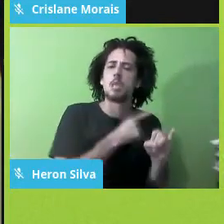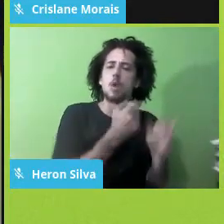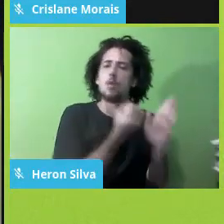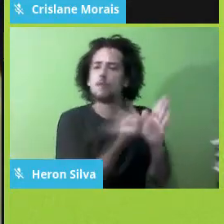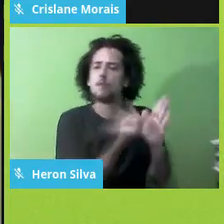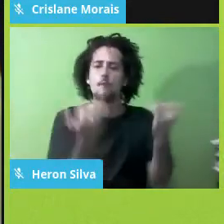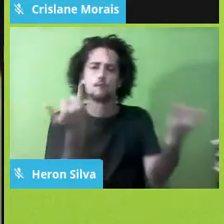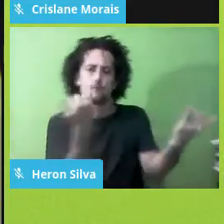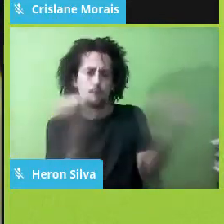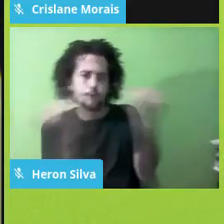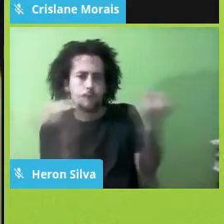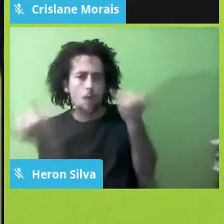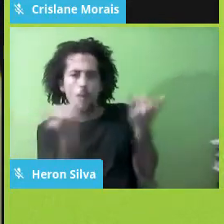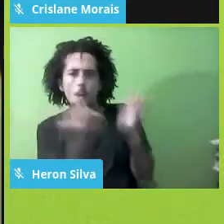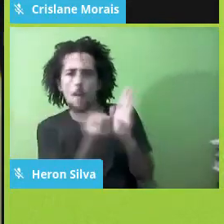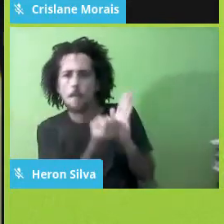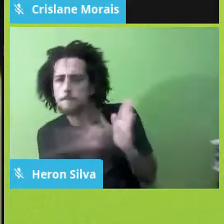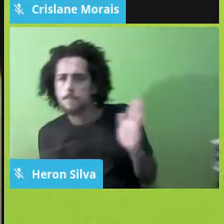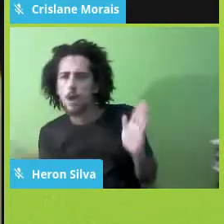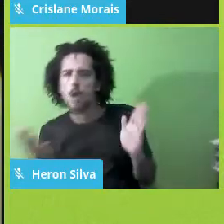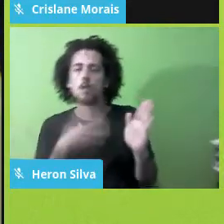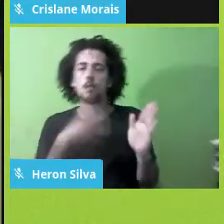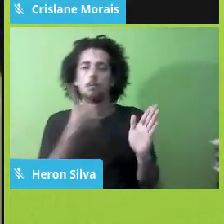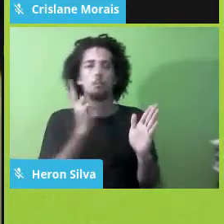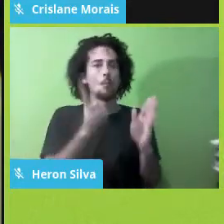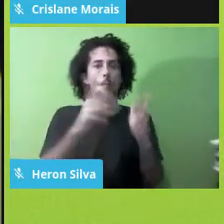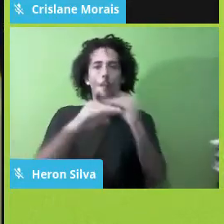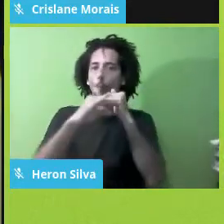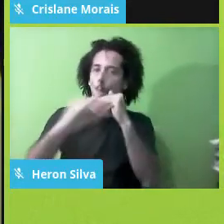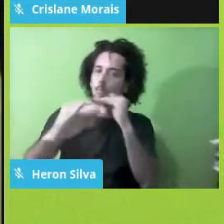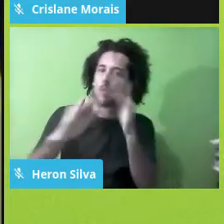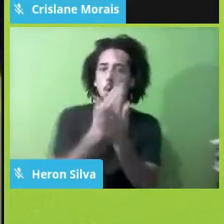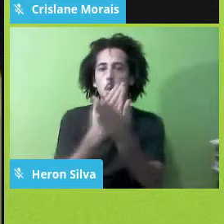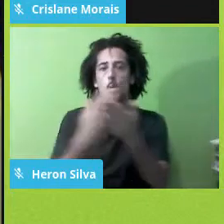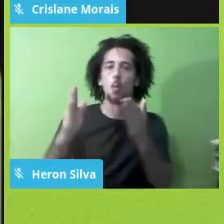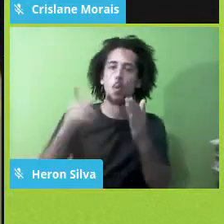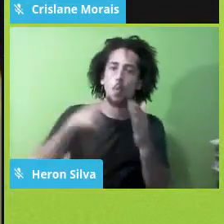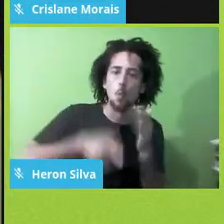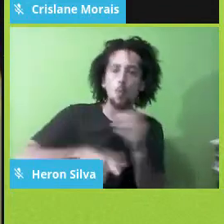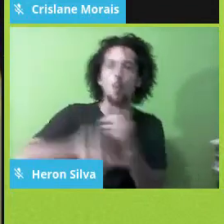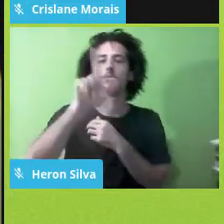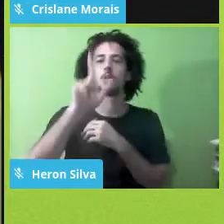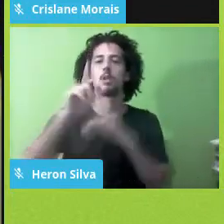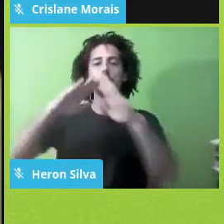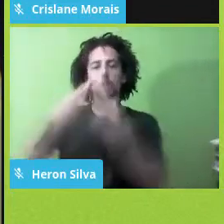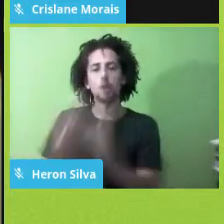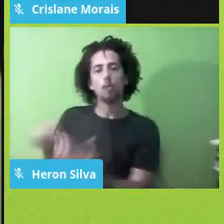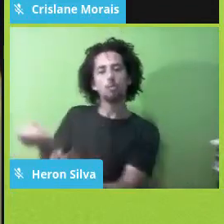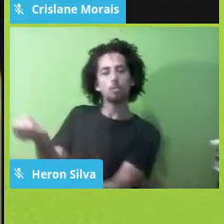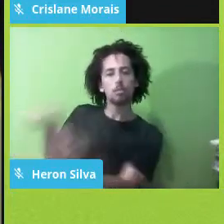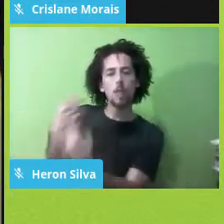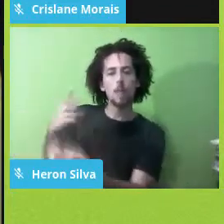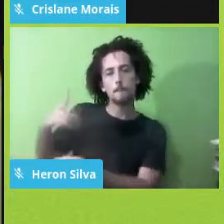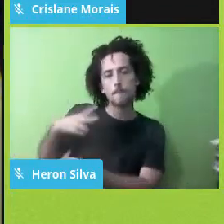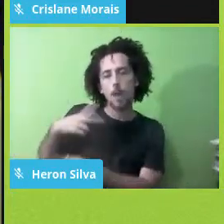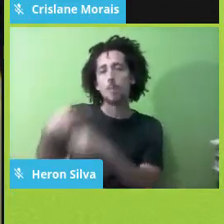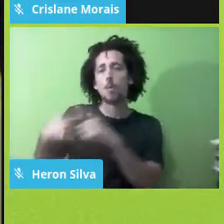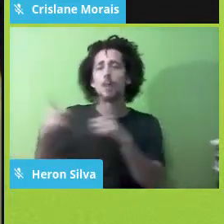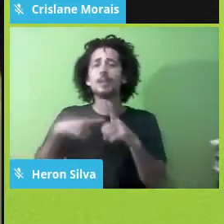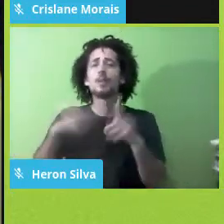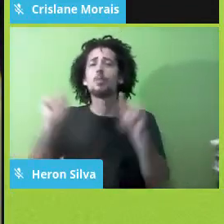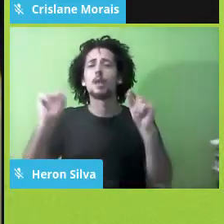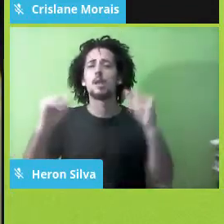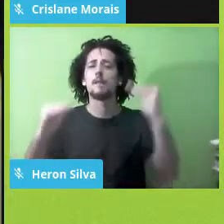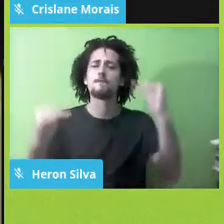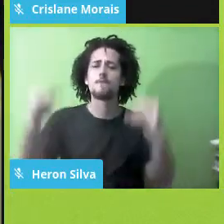e manter a escola dentro de si, enfim, essa desigualdade, de fato, ela